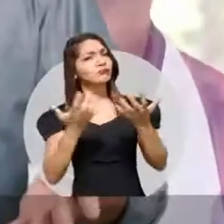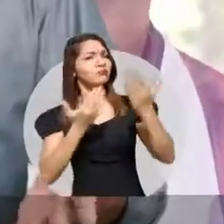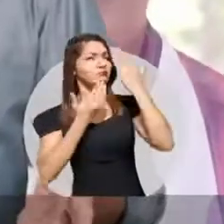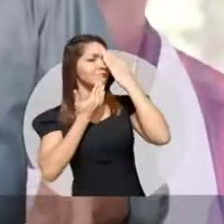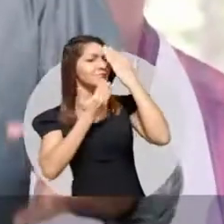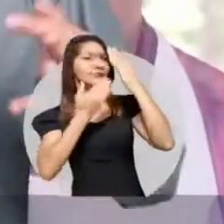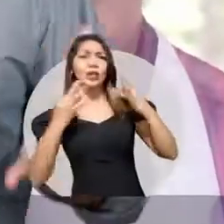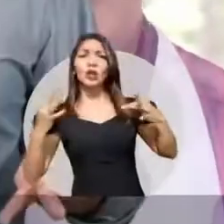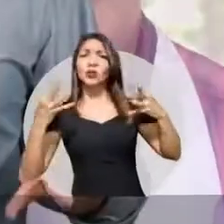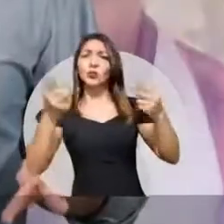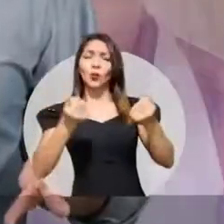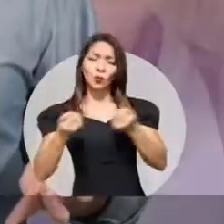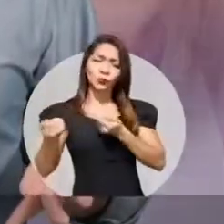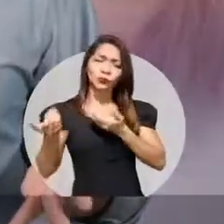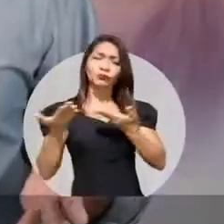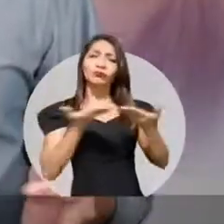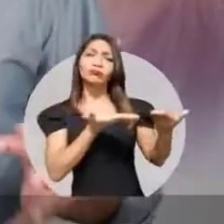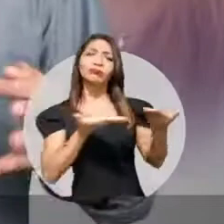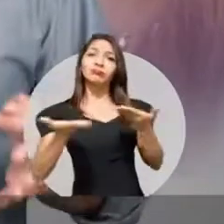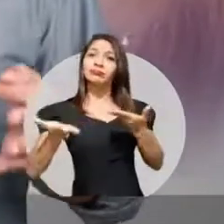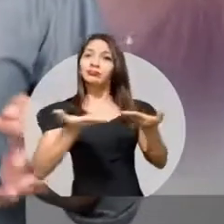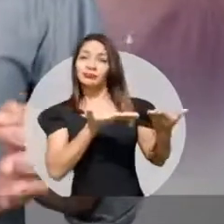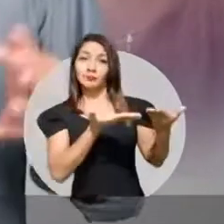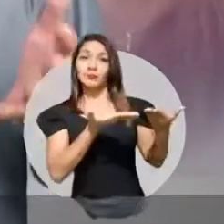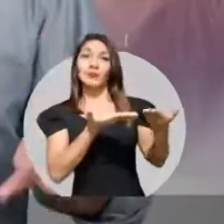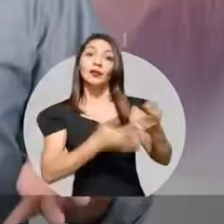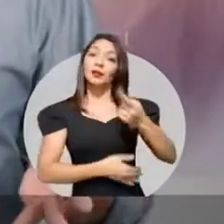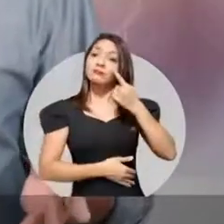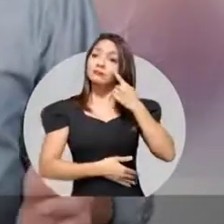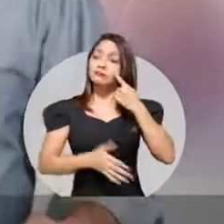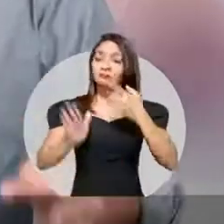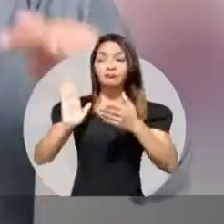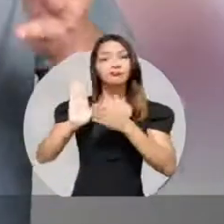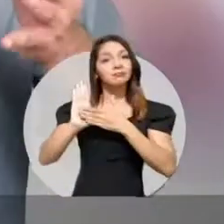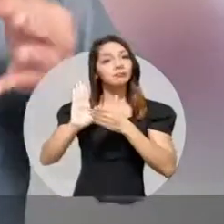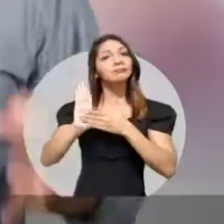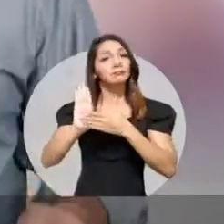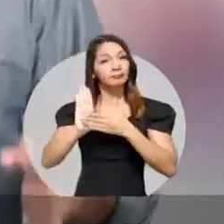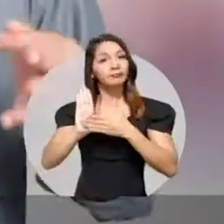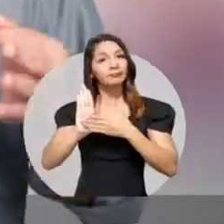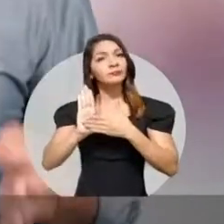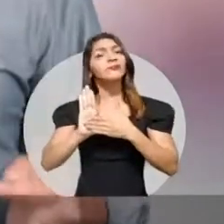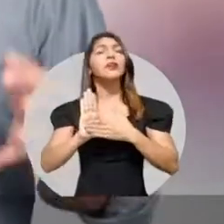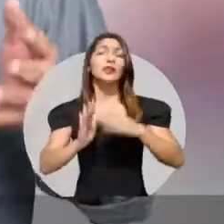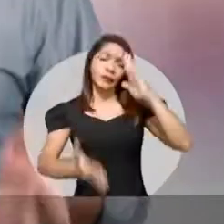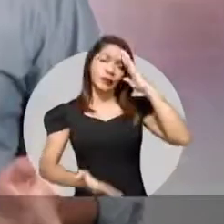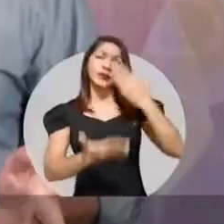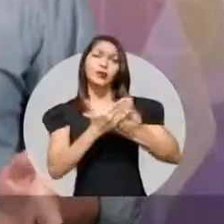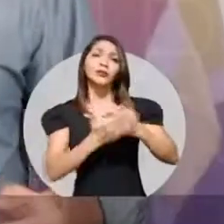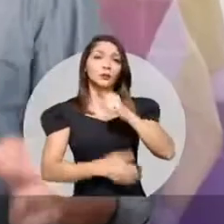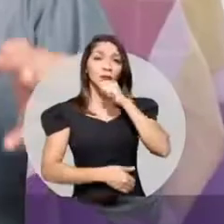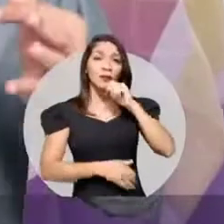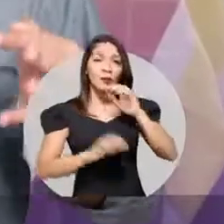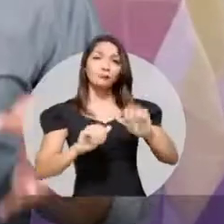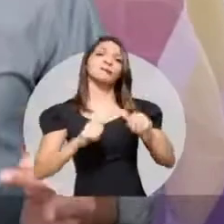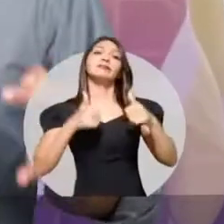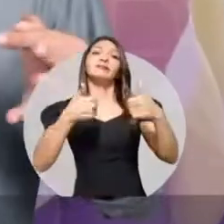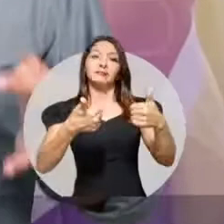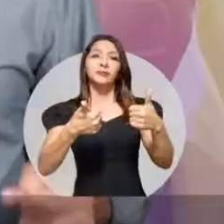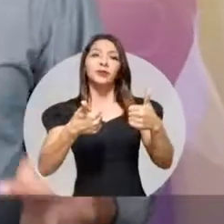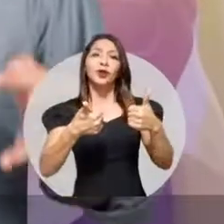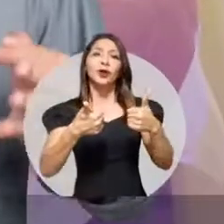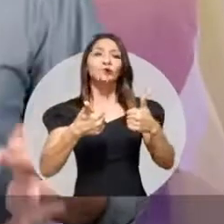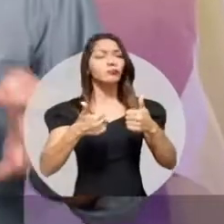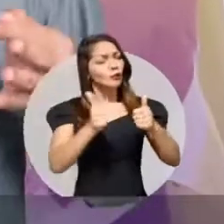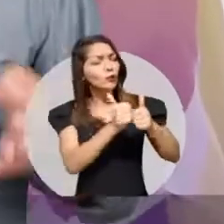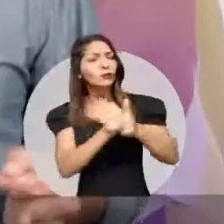agradecer todos que me receberam, que ouviram nossas ideias e que acreditam numa Macapá melhor. Continue